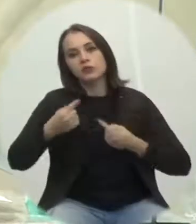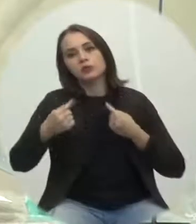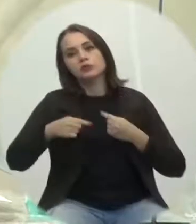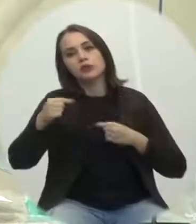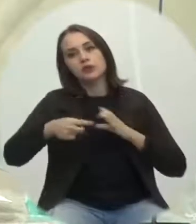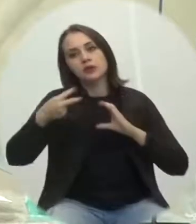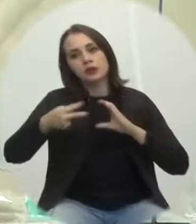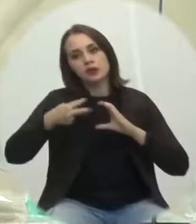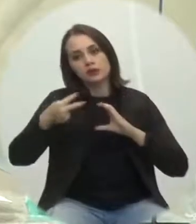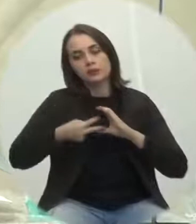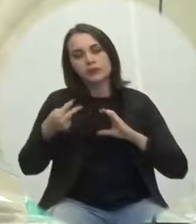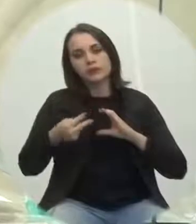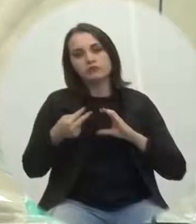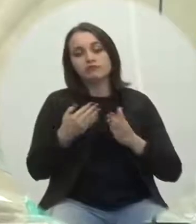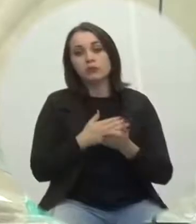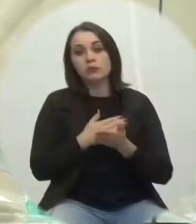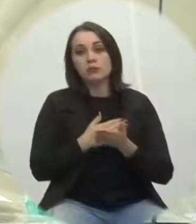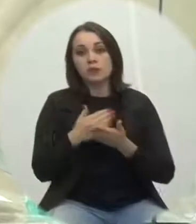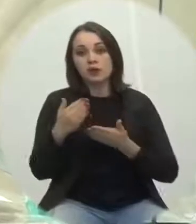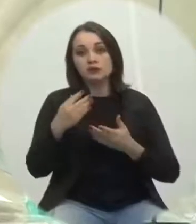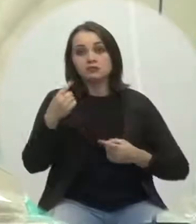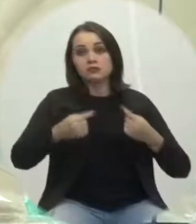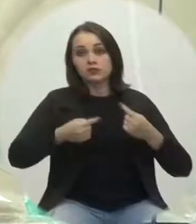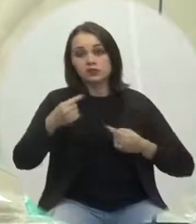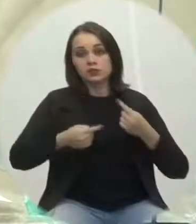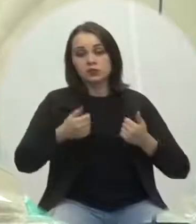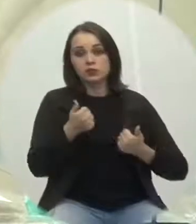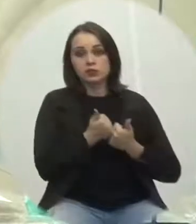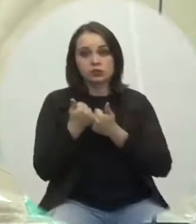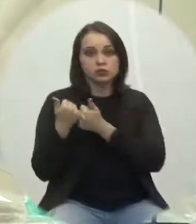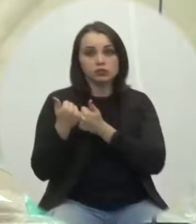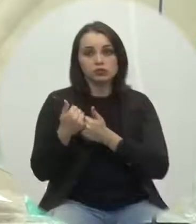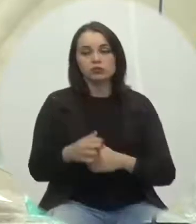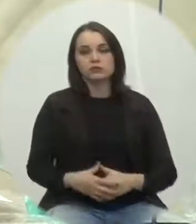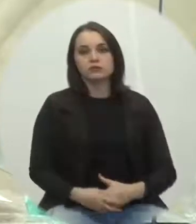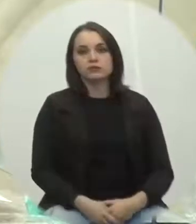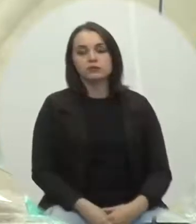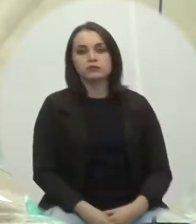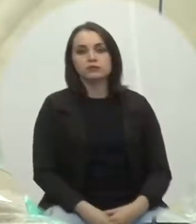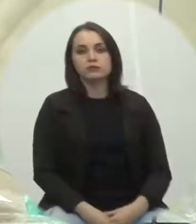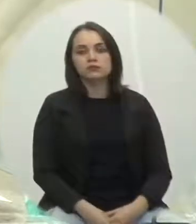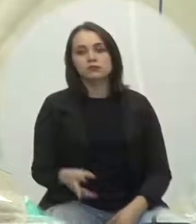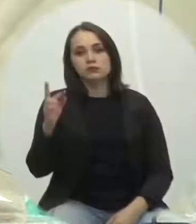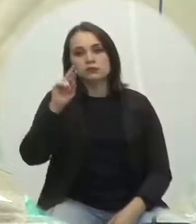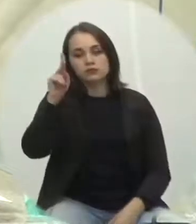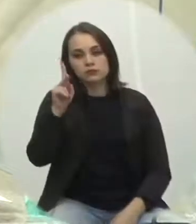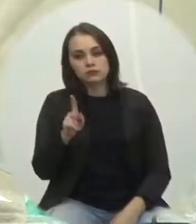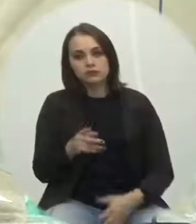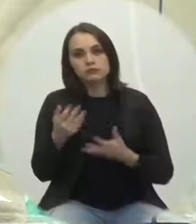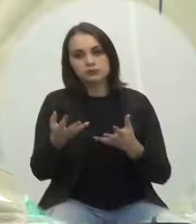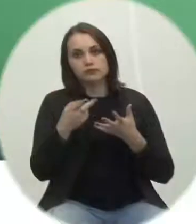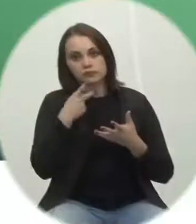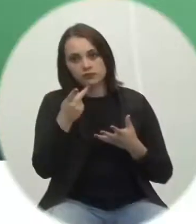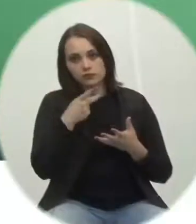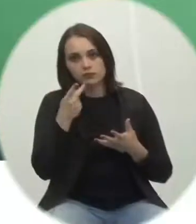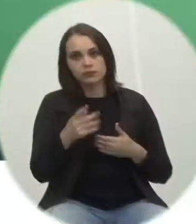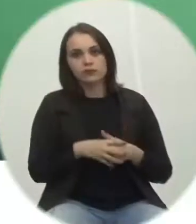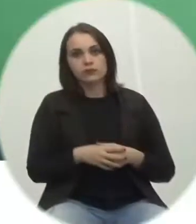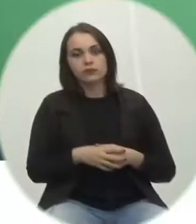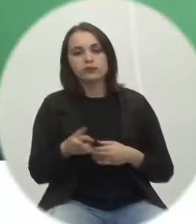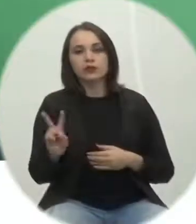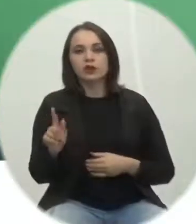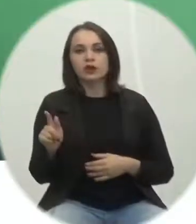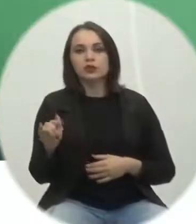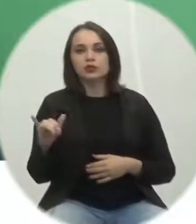Em discussão, o substitutivo global. Senhor presidente, gostaria de discutir o substitutivo? Com a palavra, a